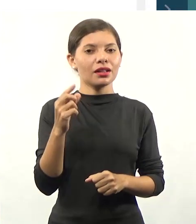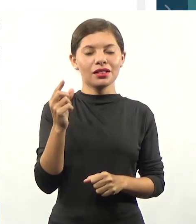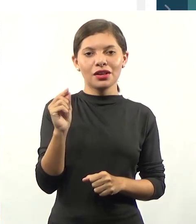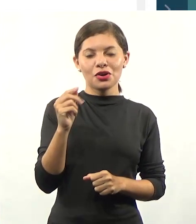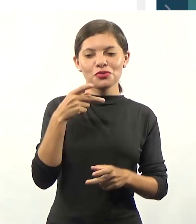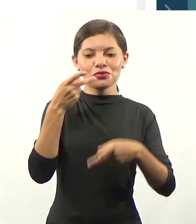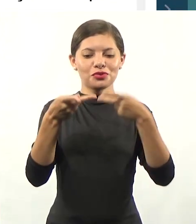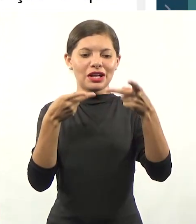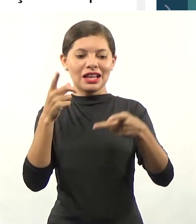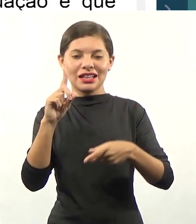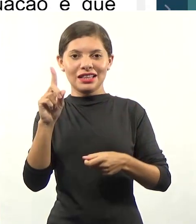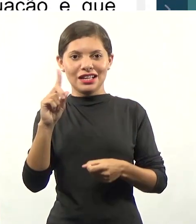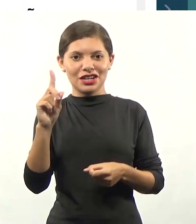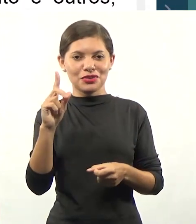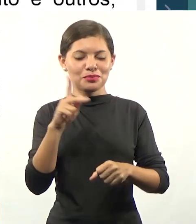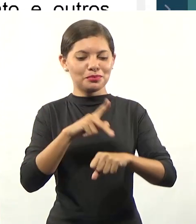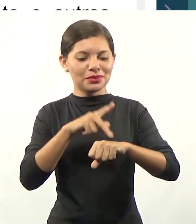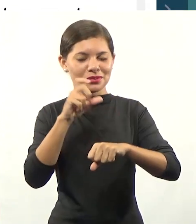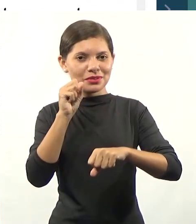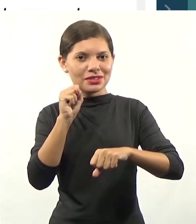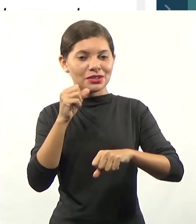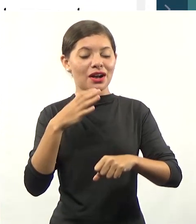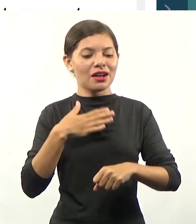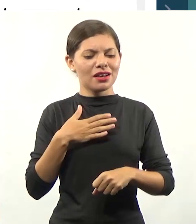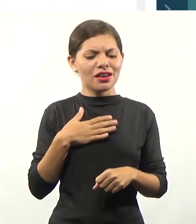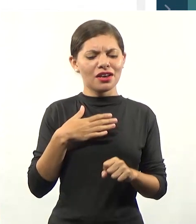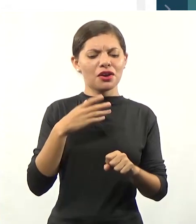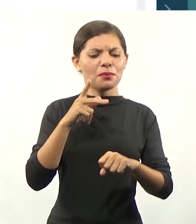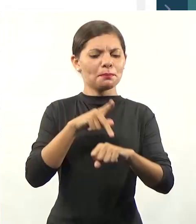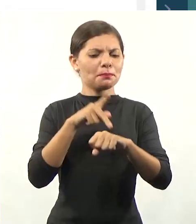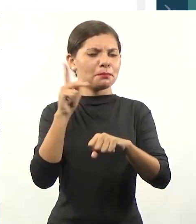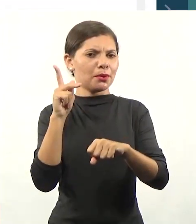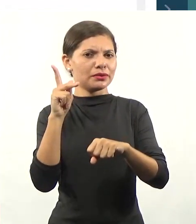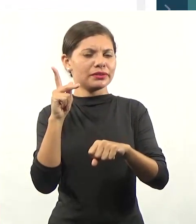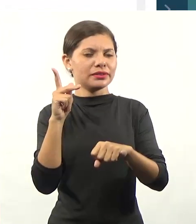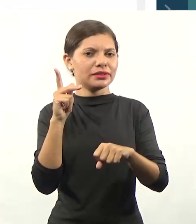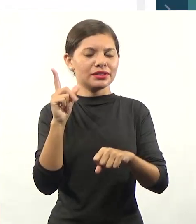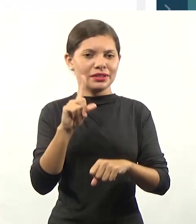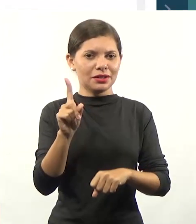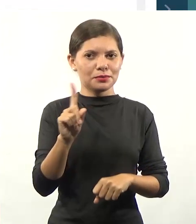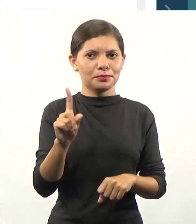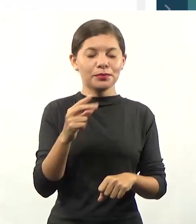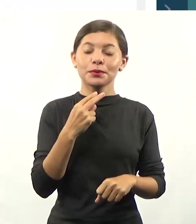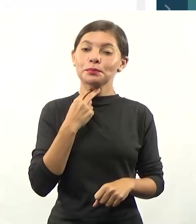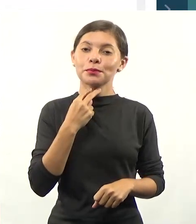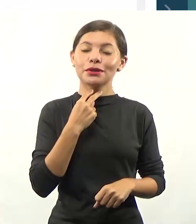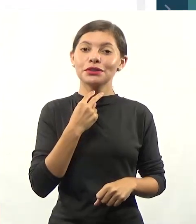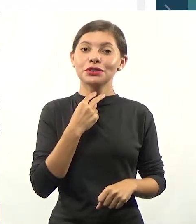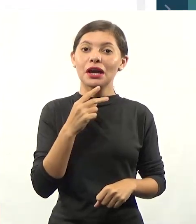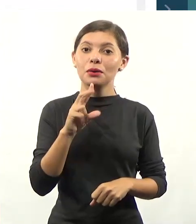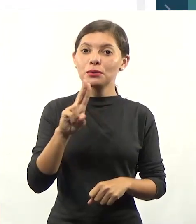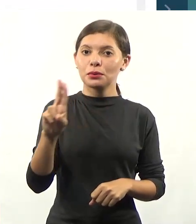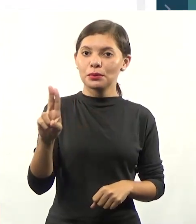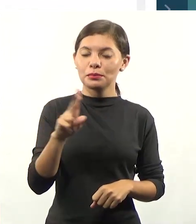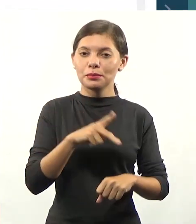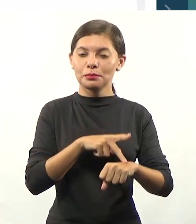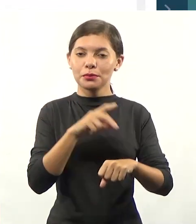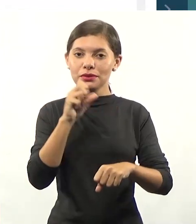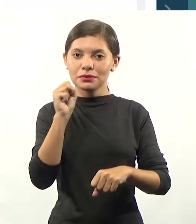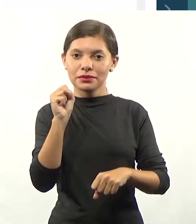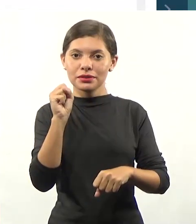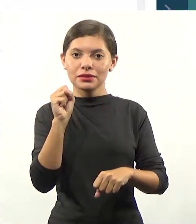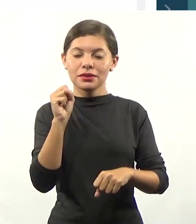pós-graduação no sentido de ah, eu estou fazendo uma pós. O termo pós-graduação, ele